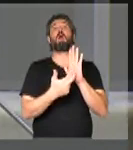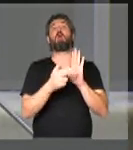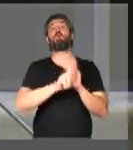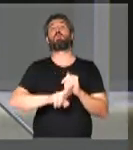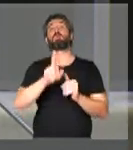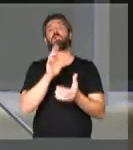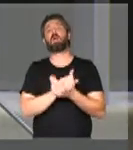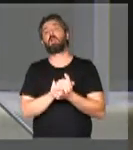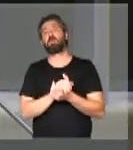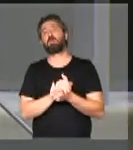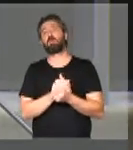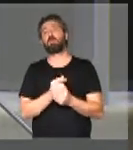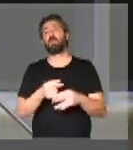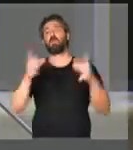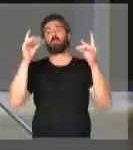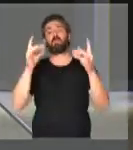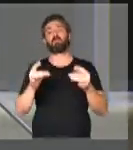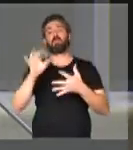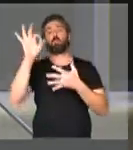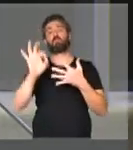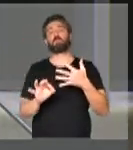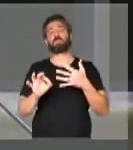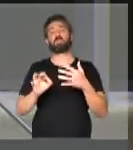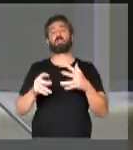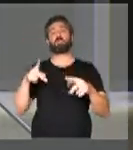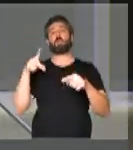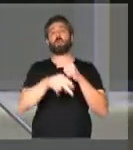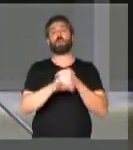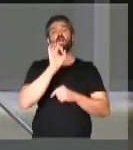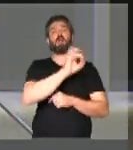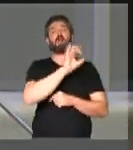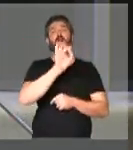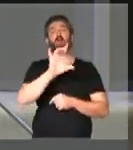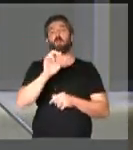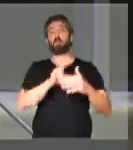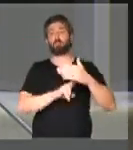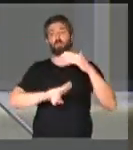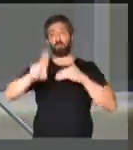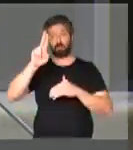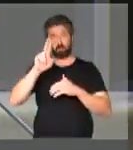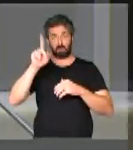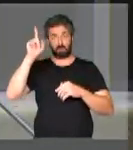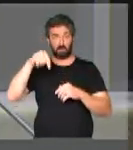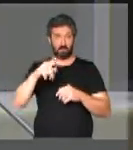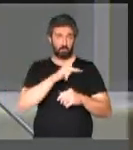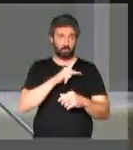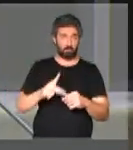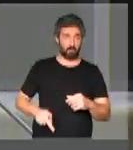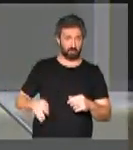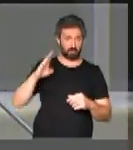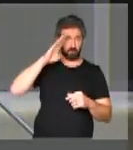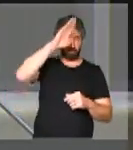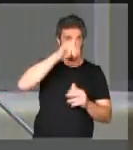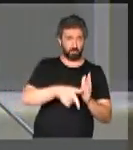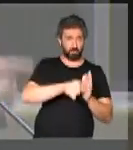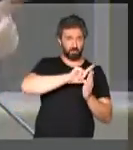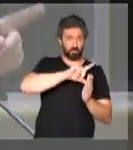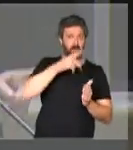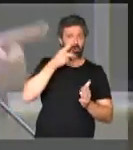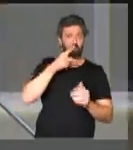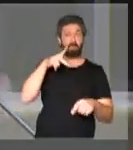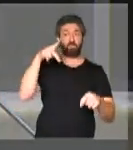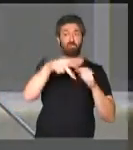utilizado para definir o percentual de corte em cada universidade? Foi aquele que o presidente da República disse